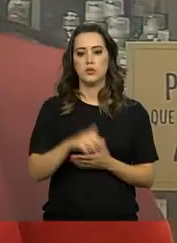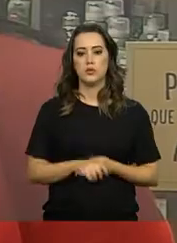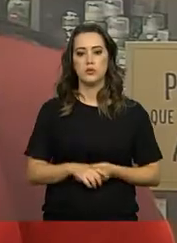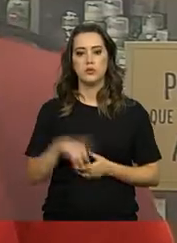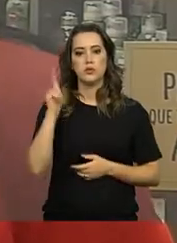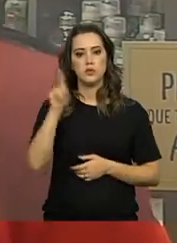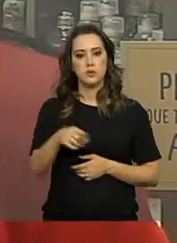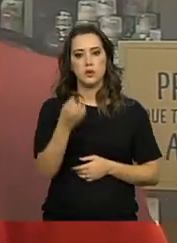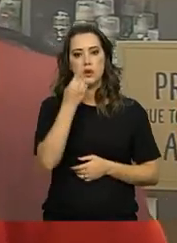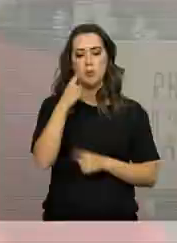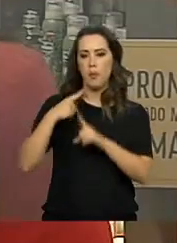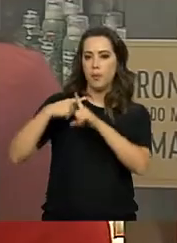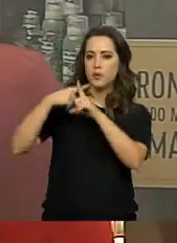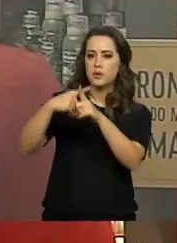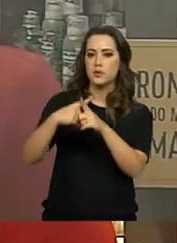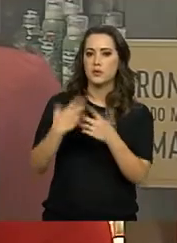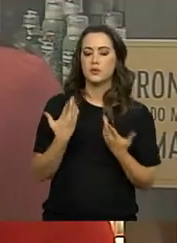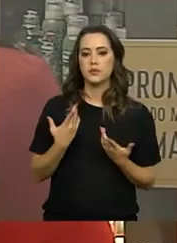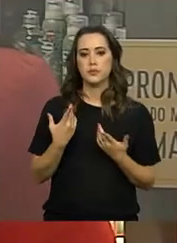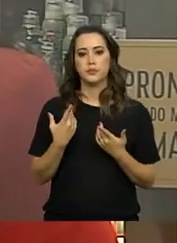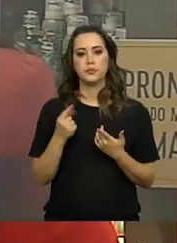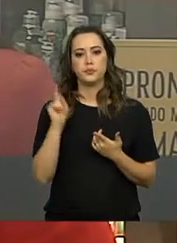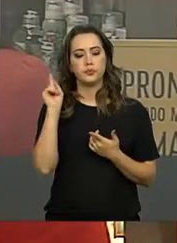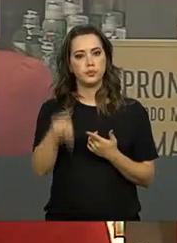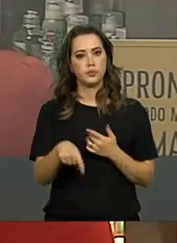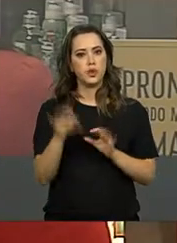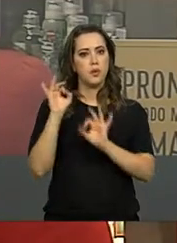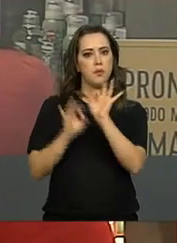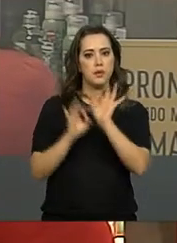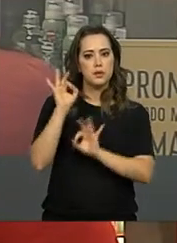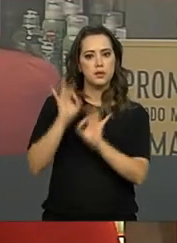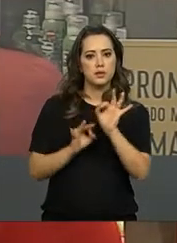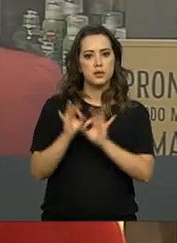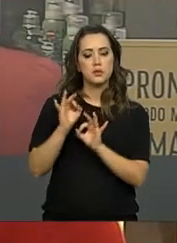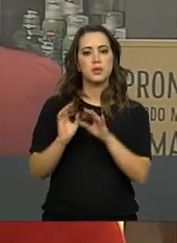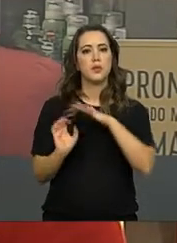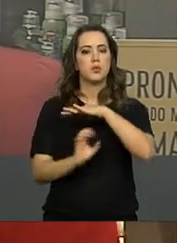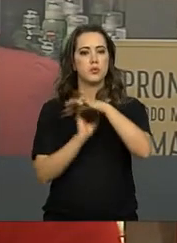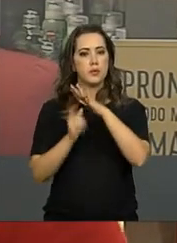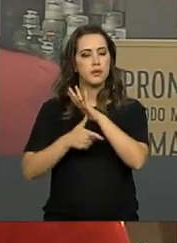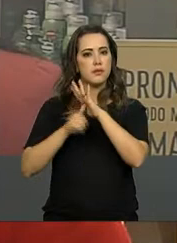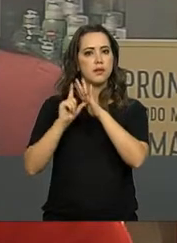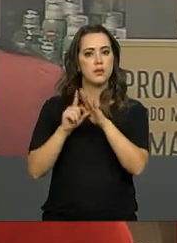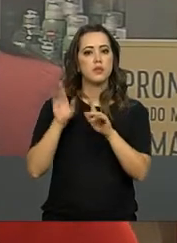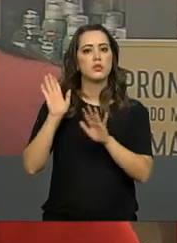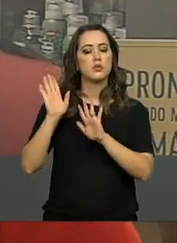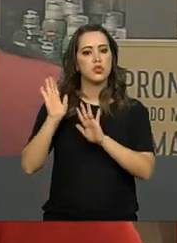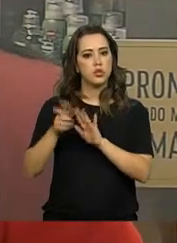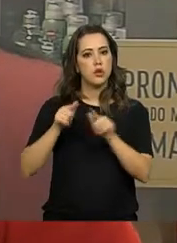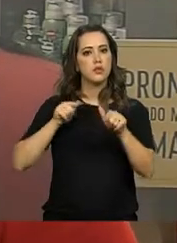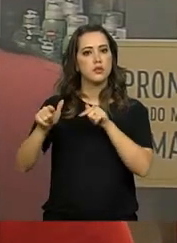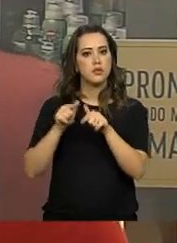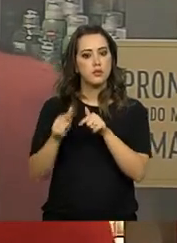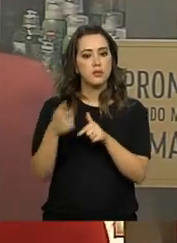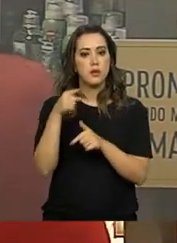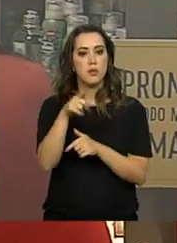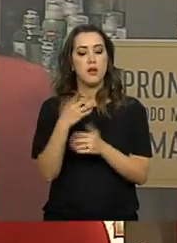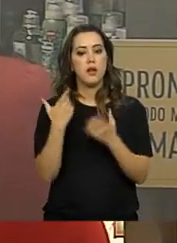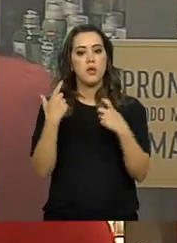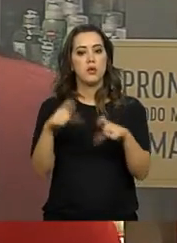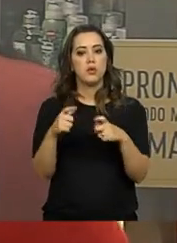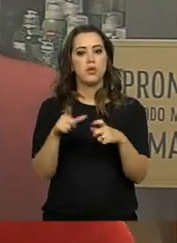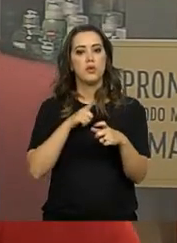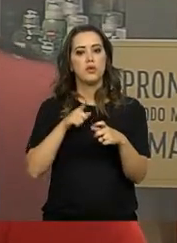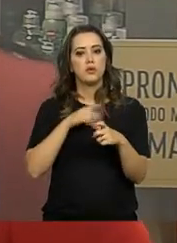positiva a experiência. A questão de um planejamento de negócio já estabelecido, já trabalhar com uma marca estabelecida no mercado é uma coisa que